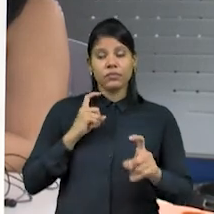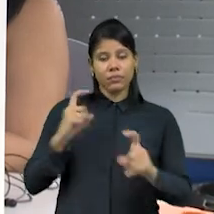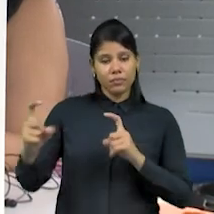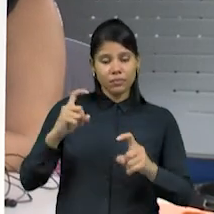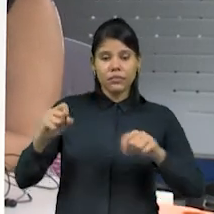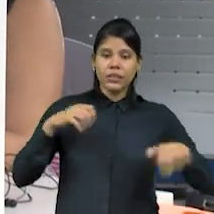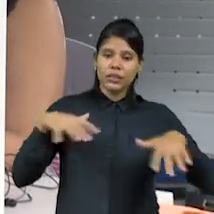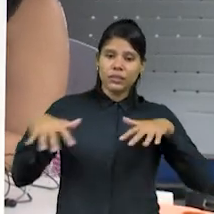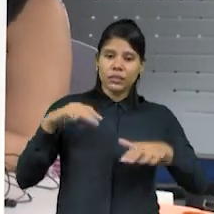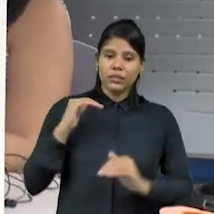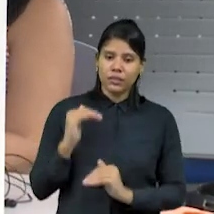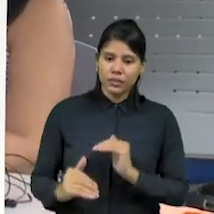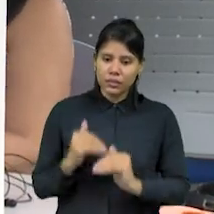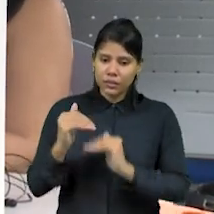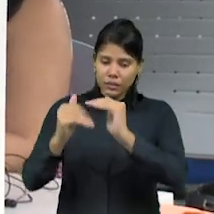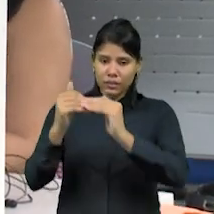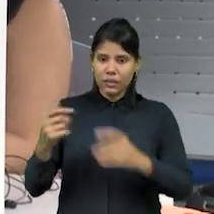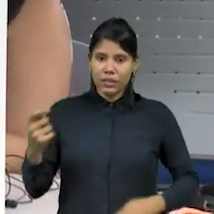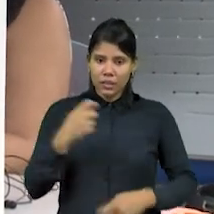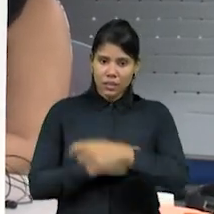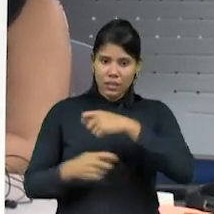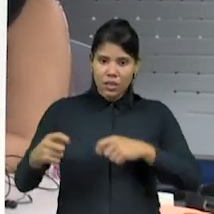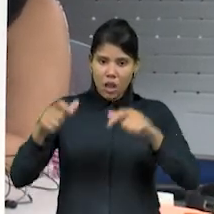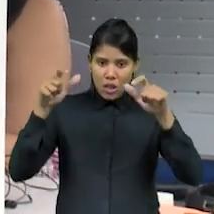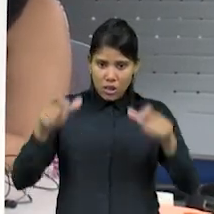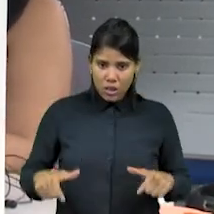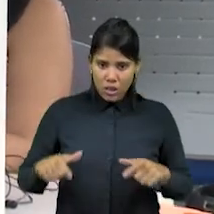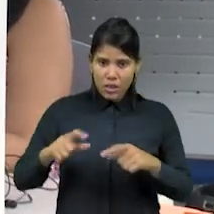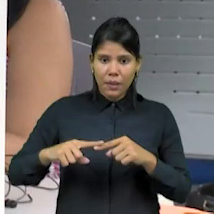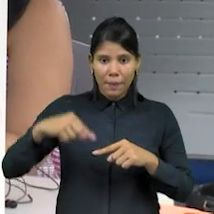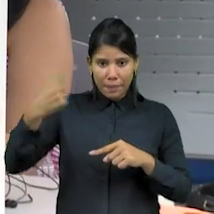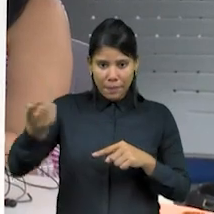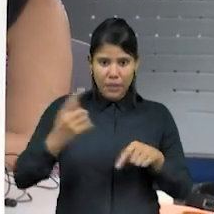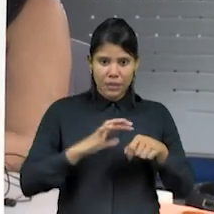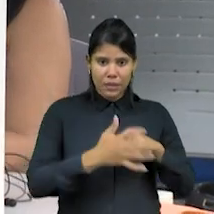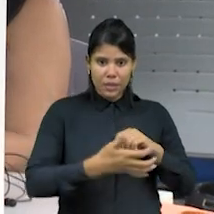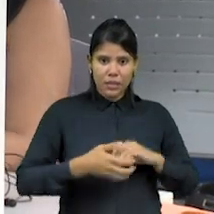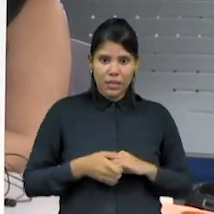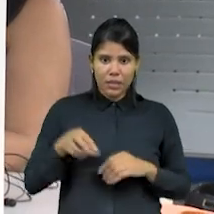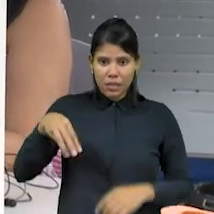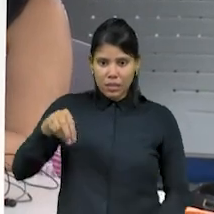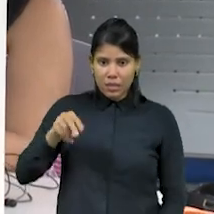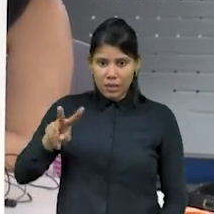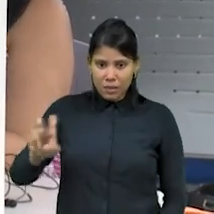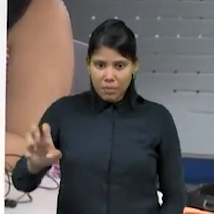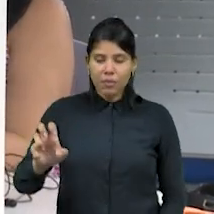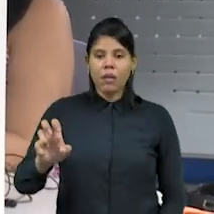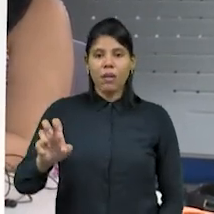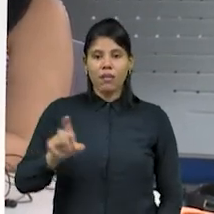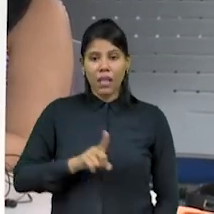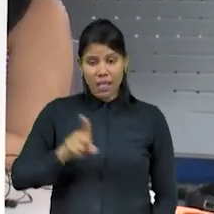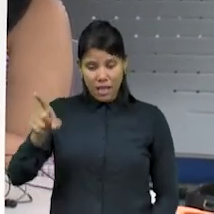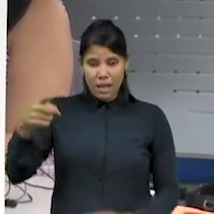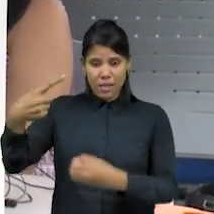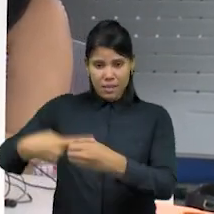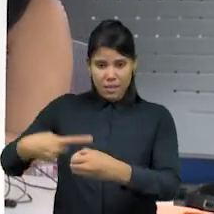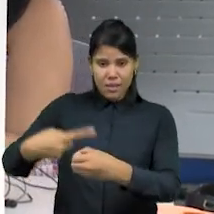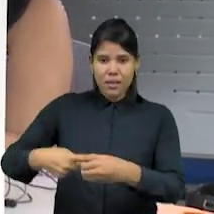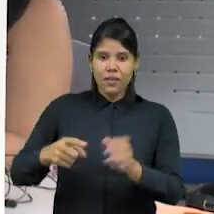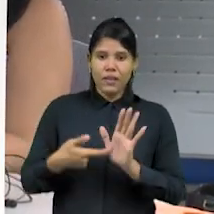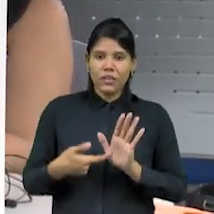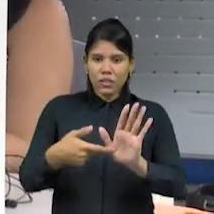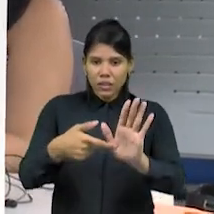desenvolvimento da economia local pós-pandemia. O Move Ceará, em Baturité, deve destacar entre